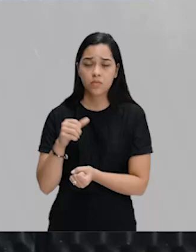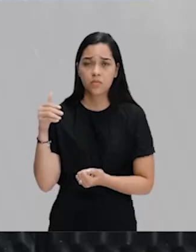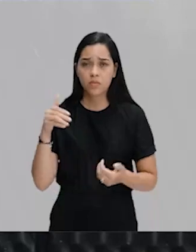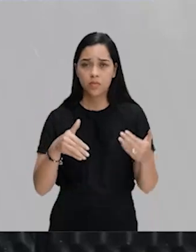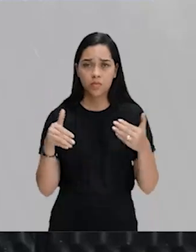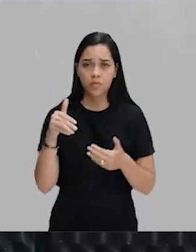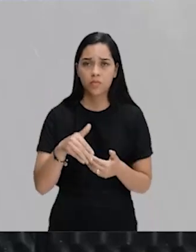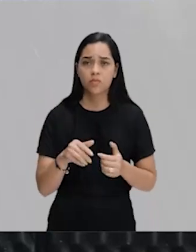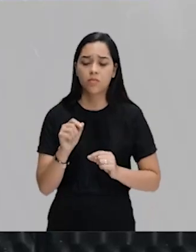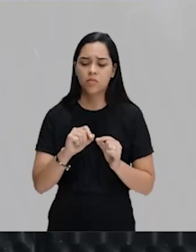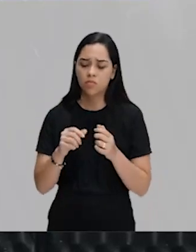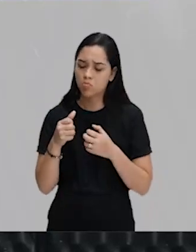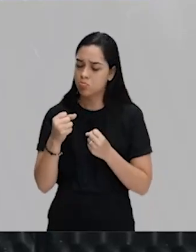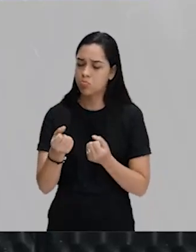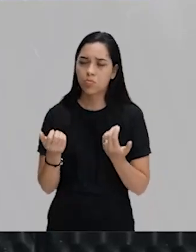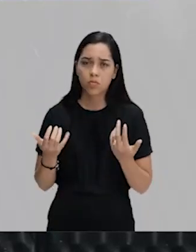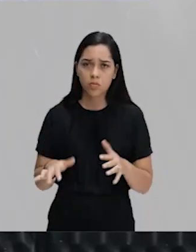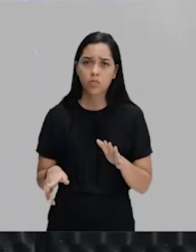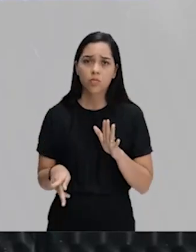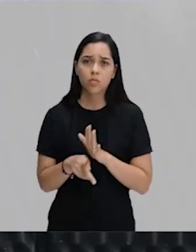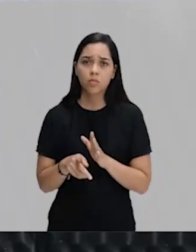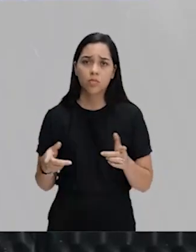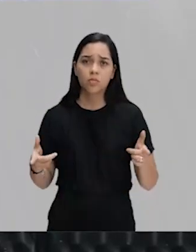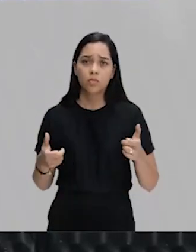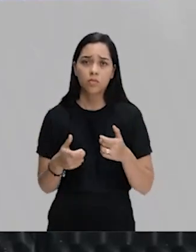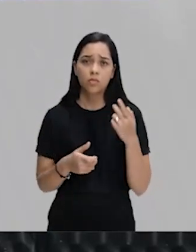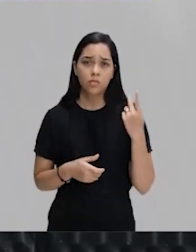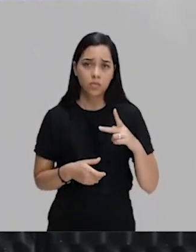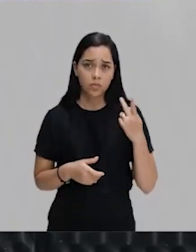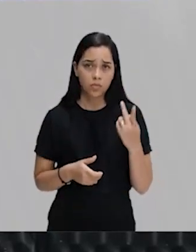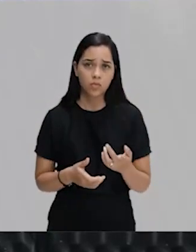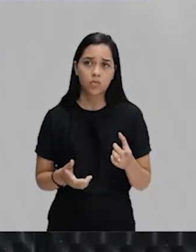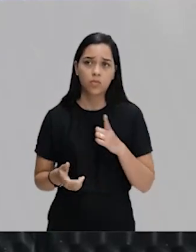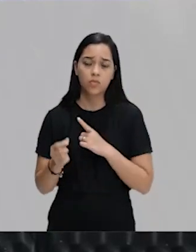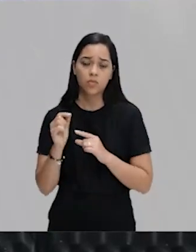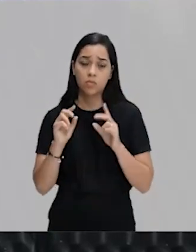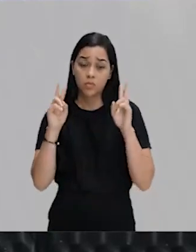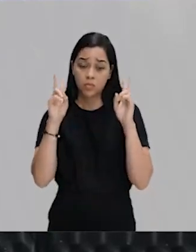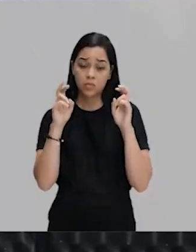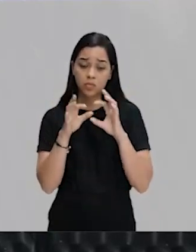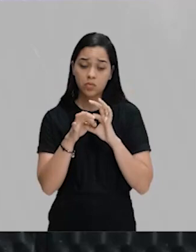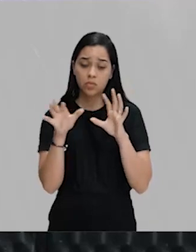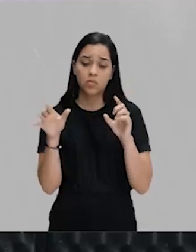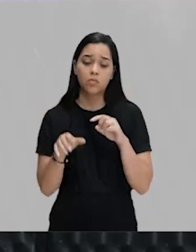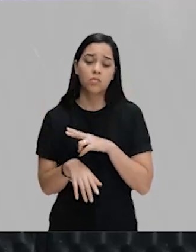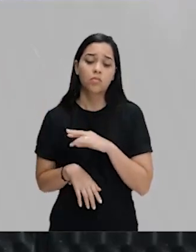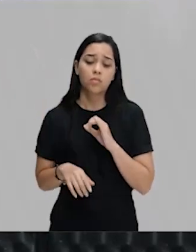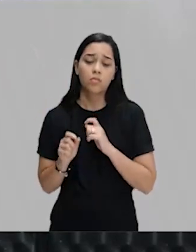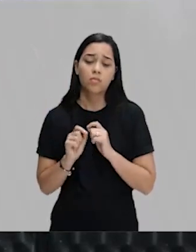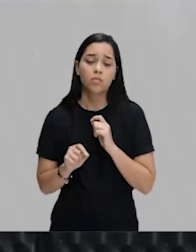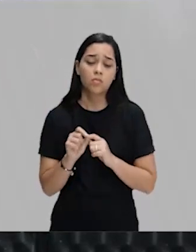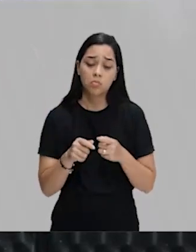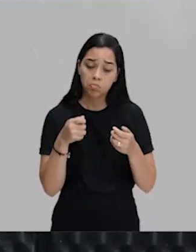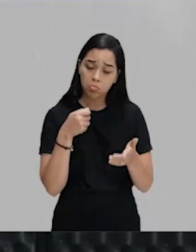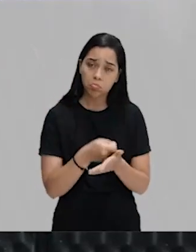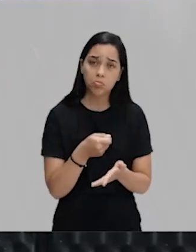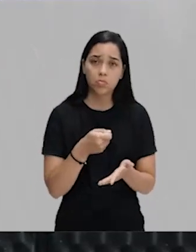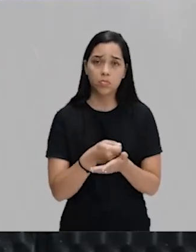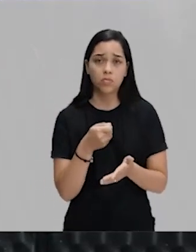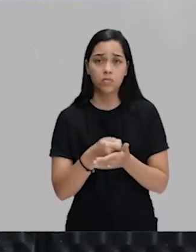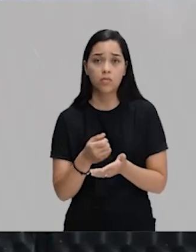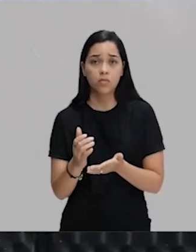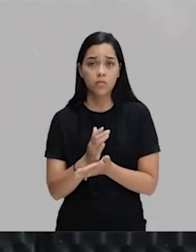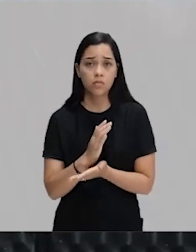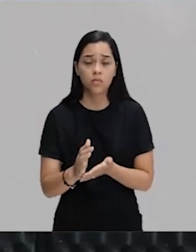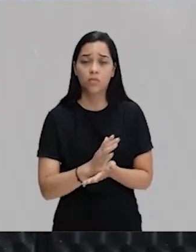de uma forma forçada da Guerra do Paraguai, como uma espécie de voluntários da pátria, mas eles são forçados. E alguns